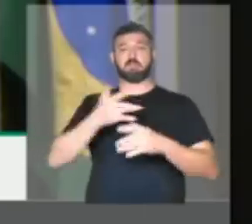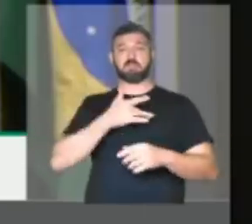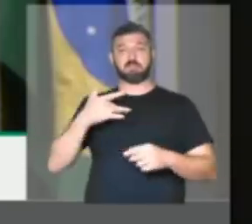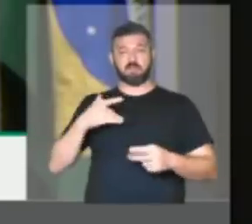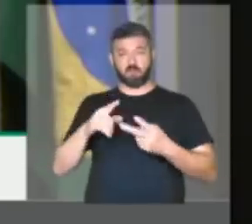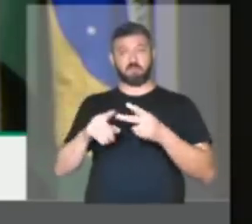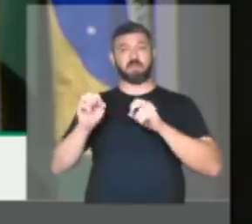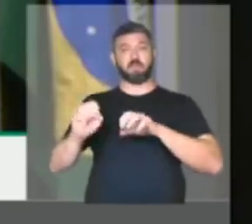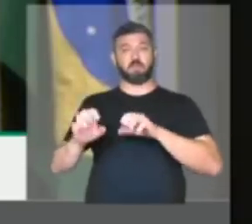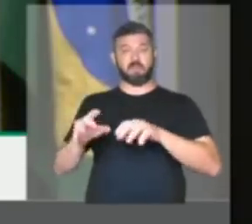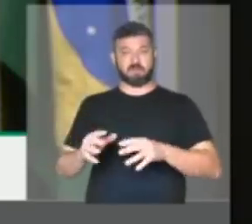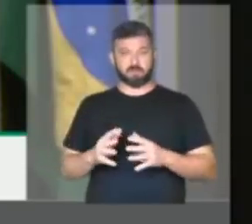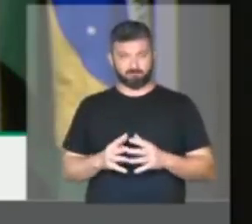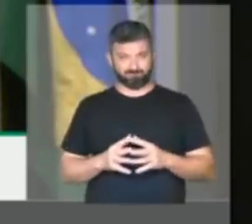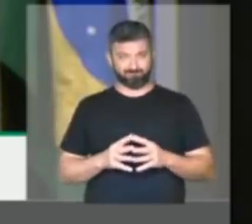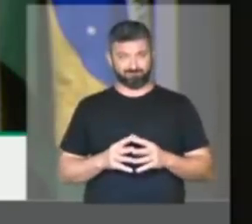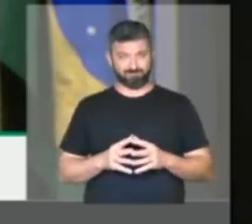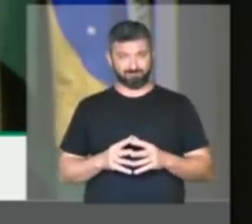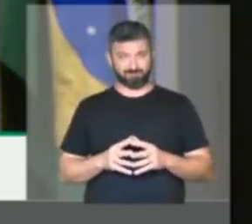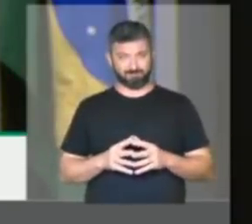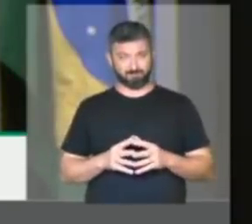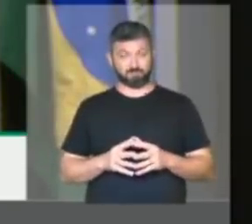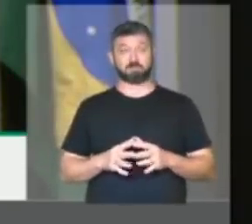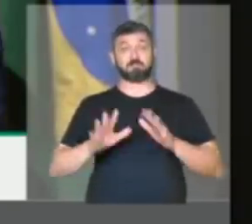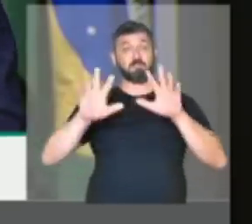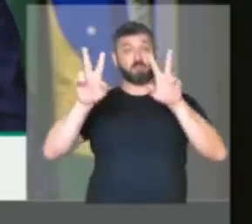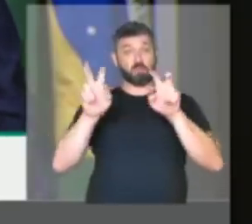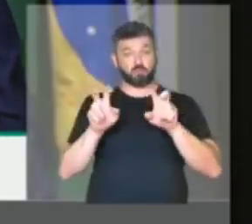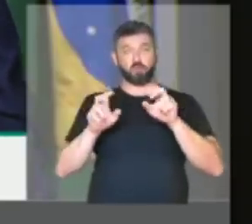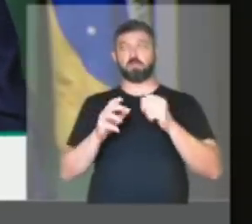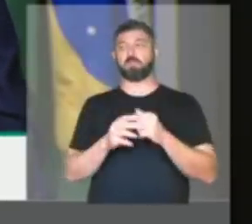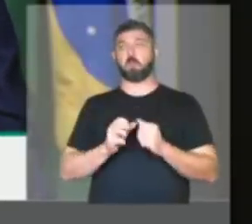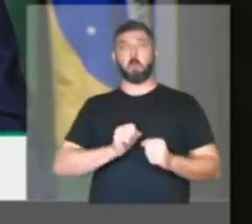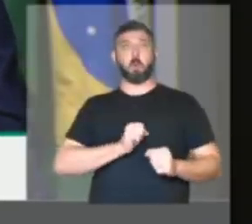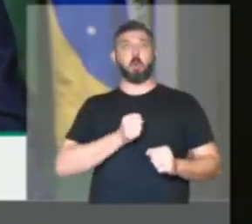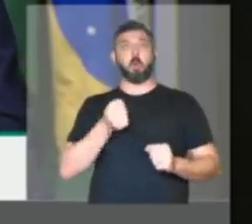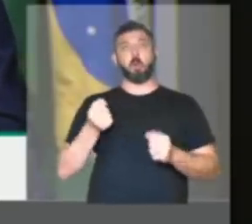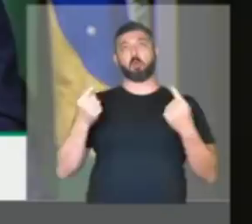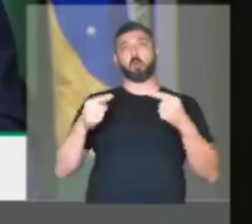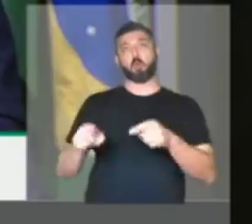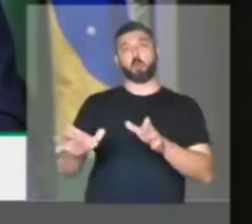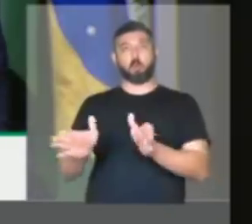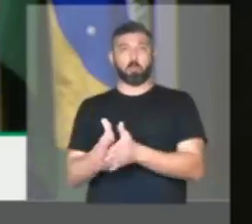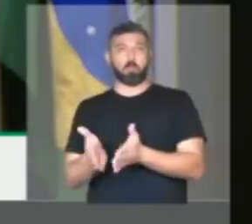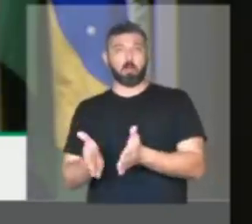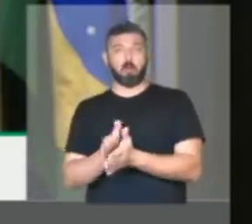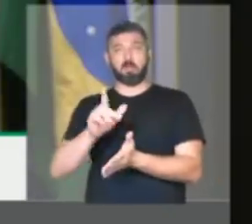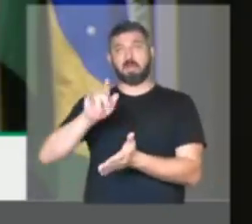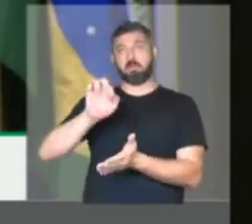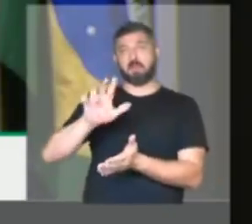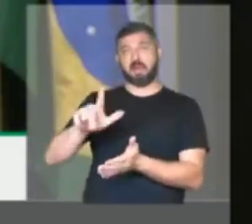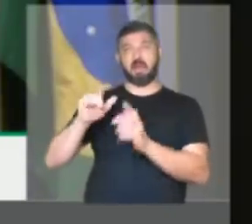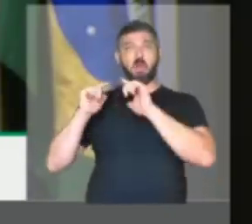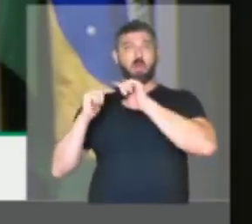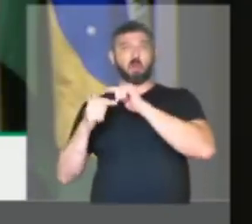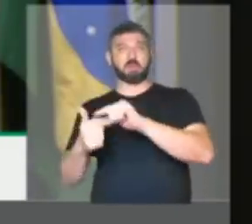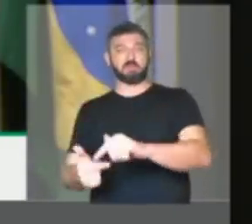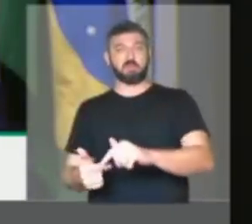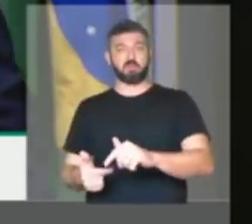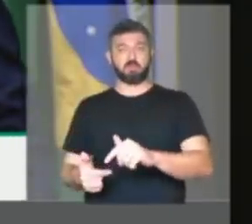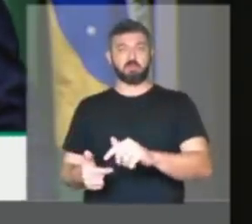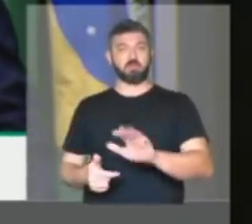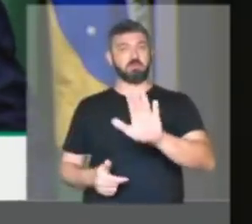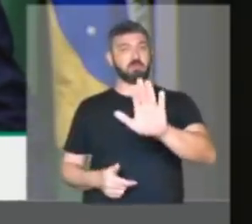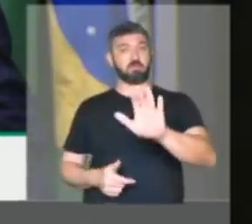saúde e com educação. Em relação a um suposto ódio aos pobres também, que liberais e que conservadores teriam,